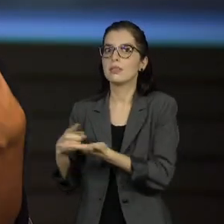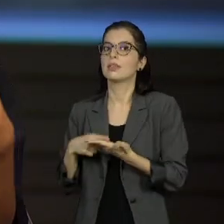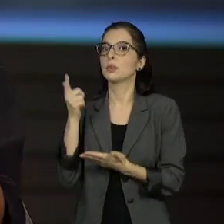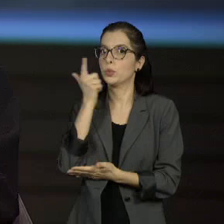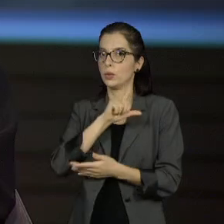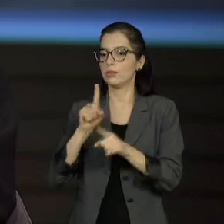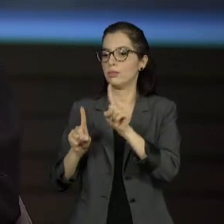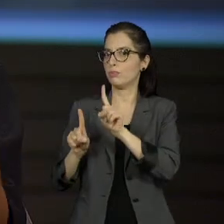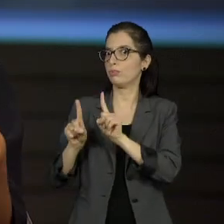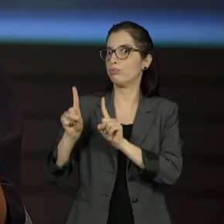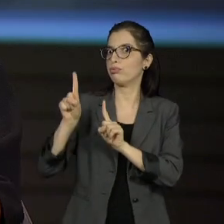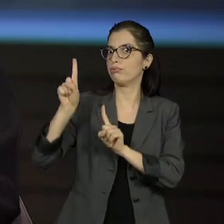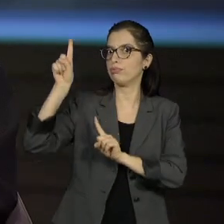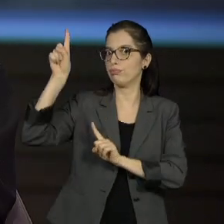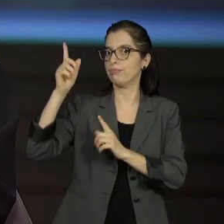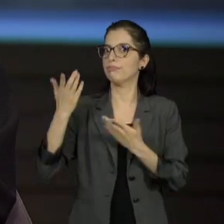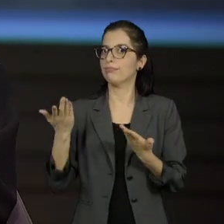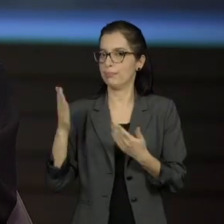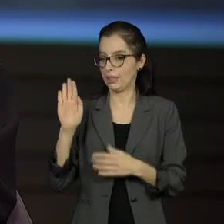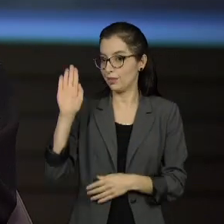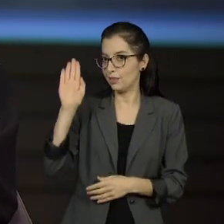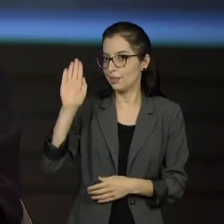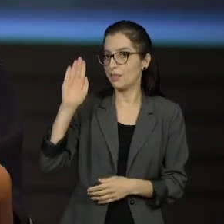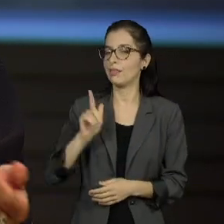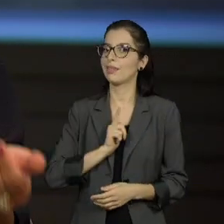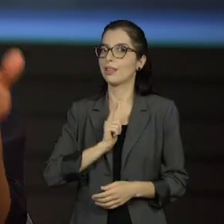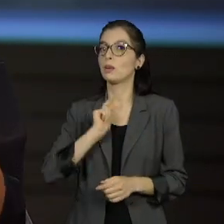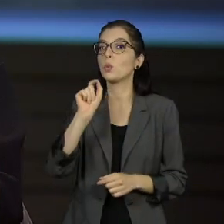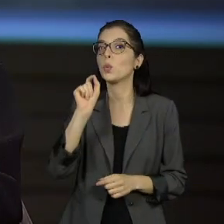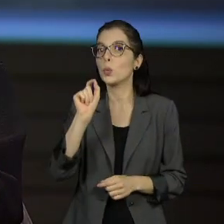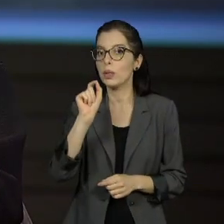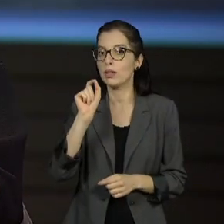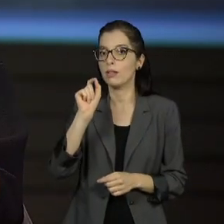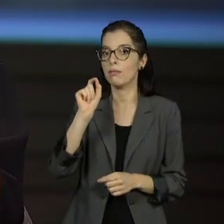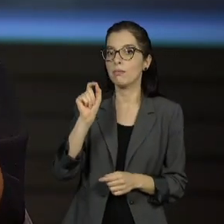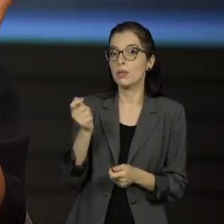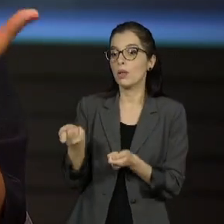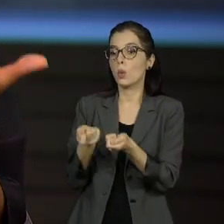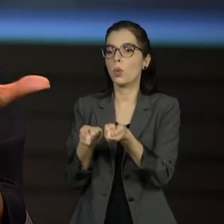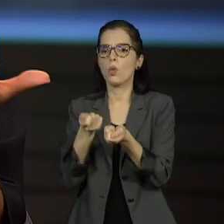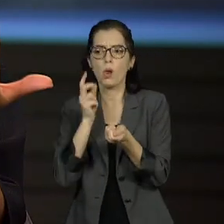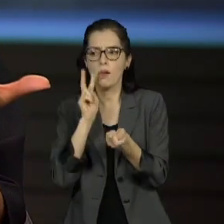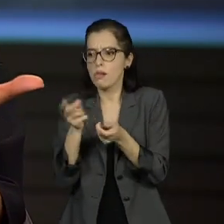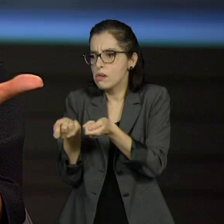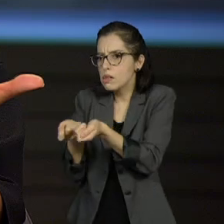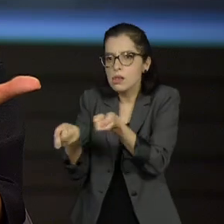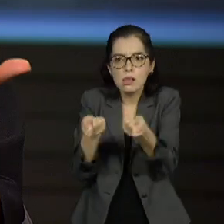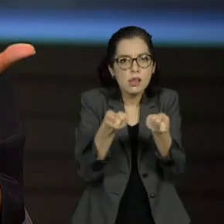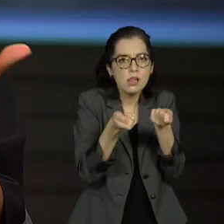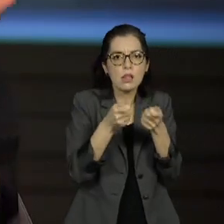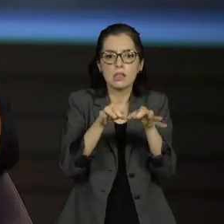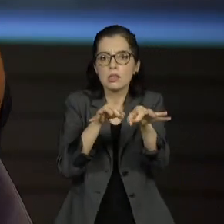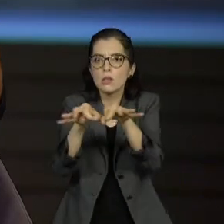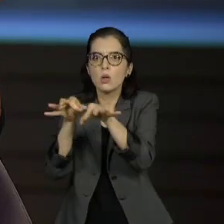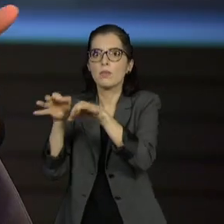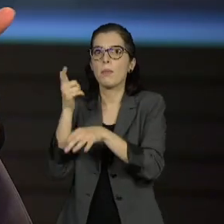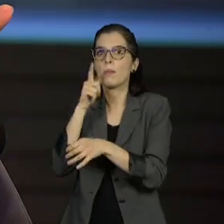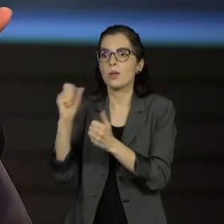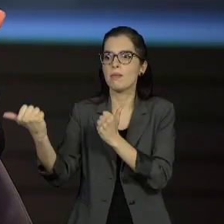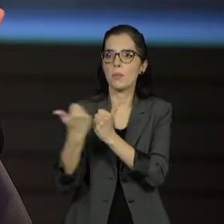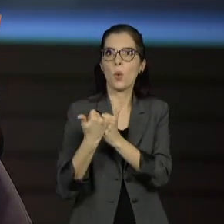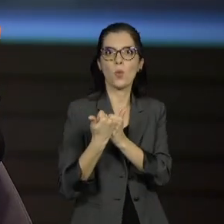um candidato que tem muitas máquinas trabalhando por si e que tem como ali principal mentor, alguém que tem